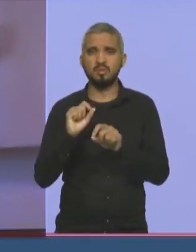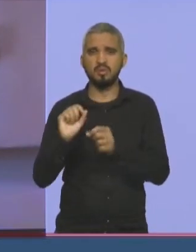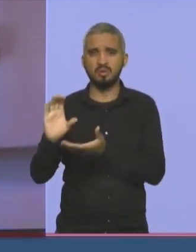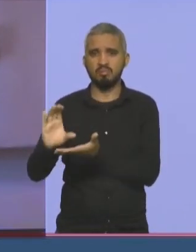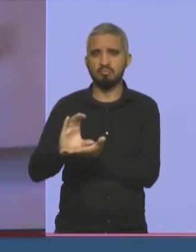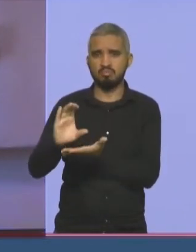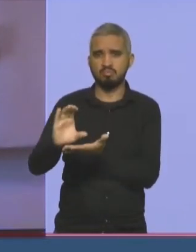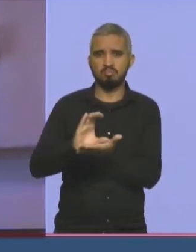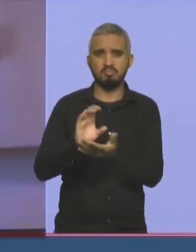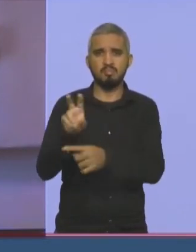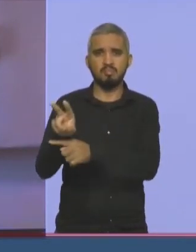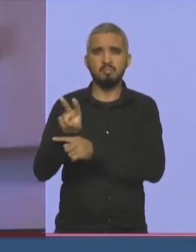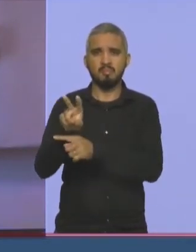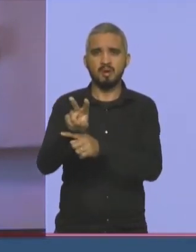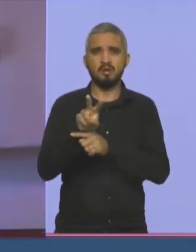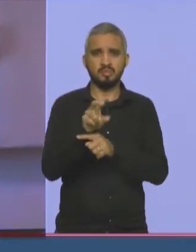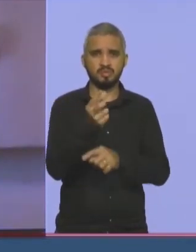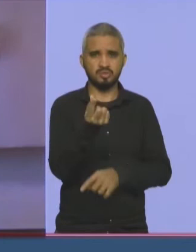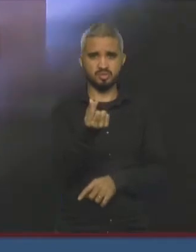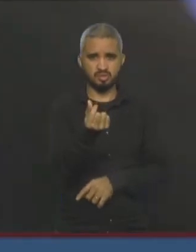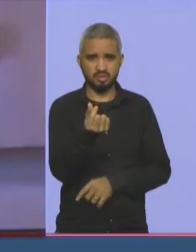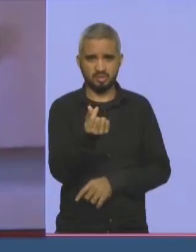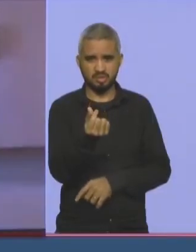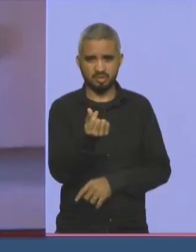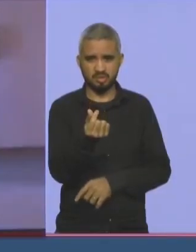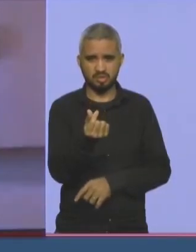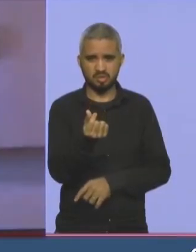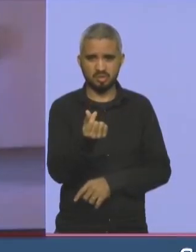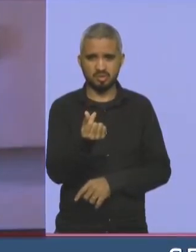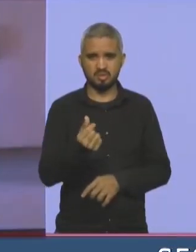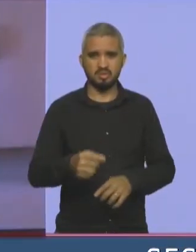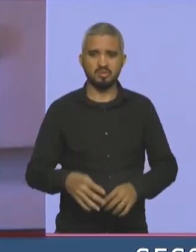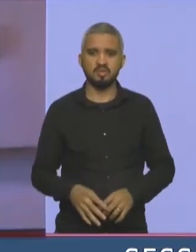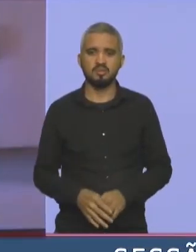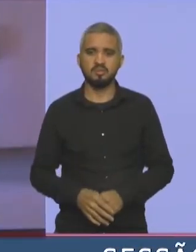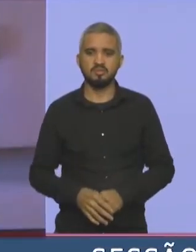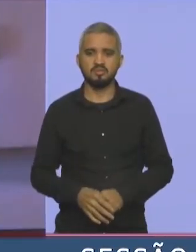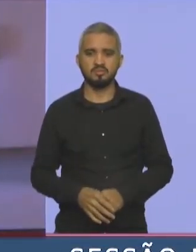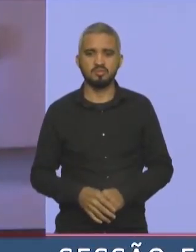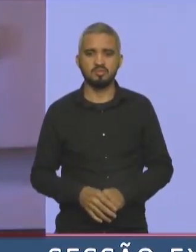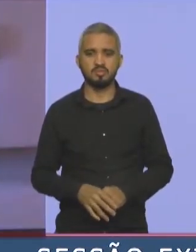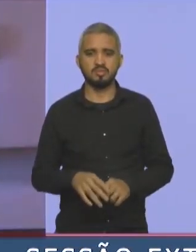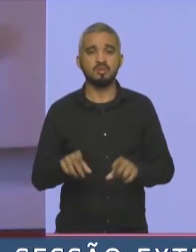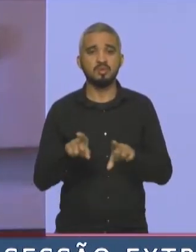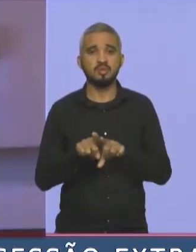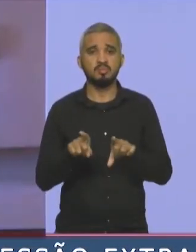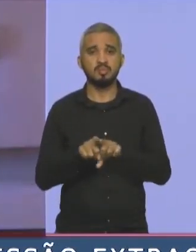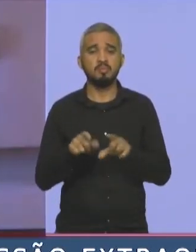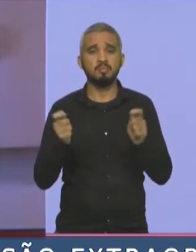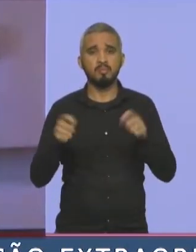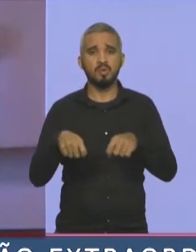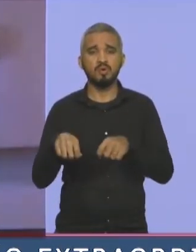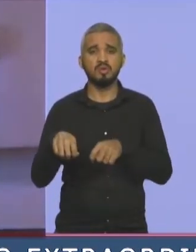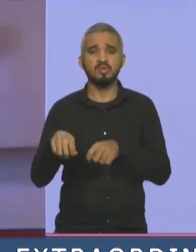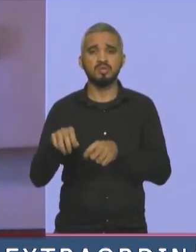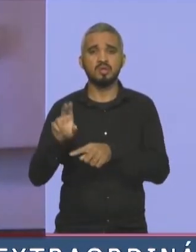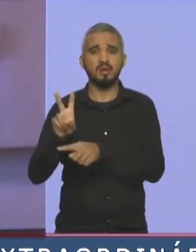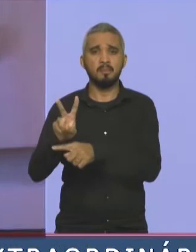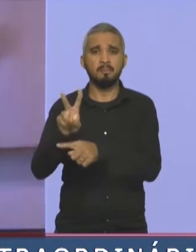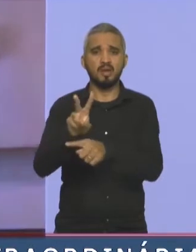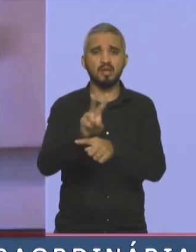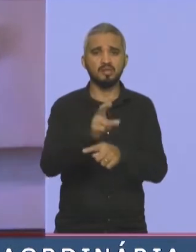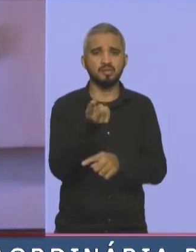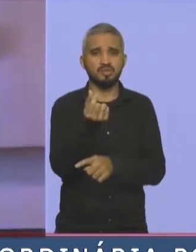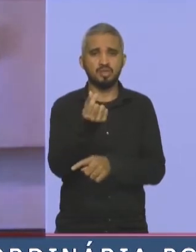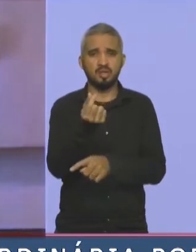milímetros, bem que os empregadores, bem como os trabalhadores informais, que desde o período de crise, desde o período de